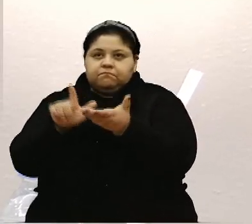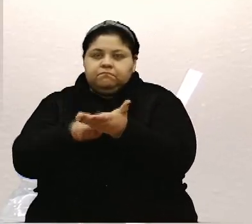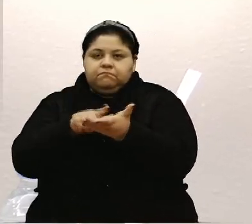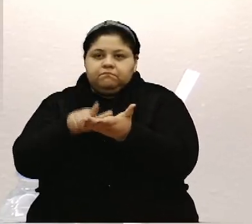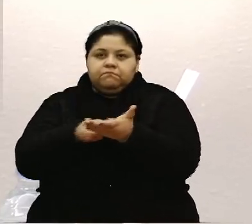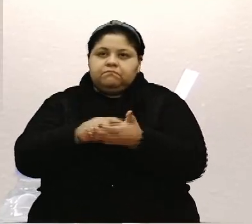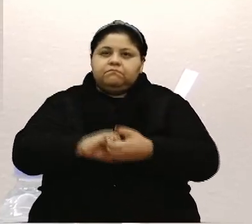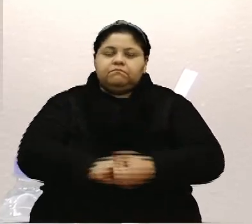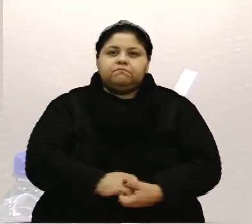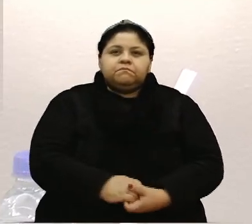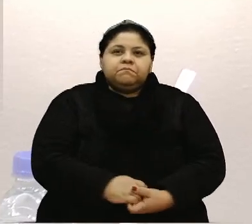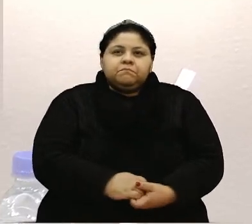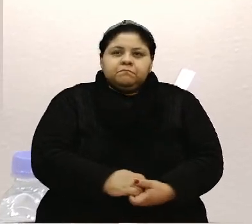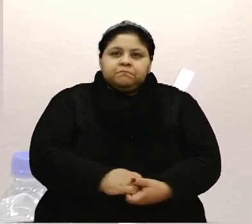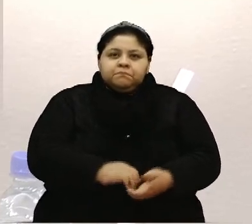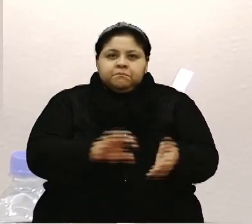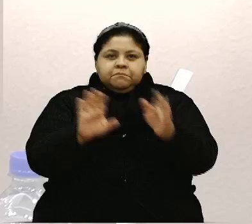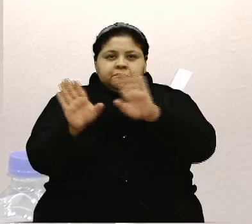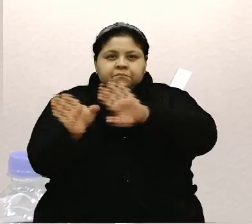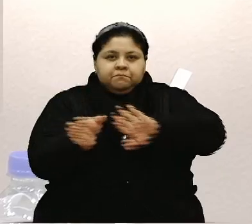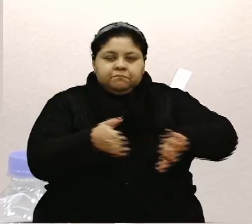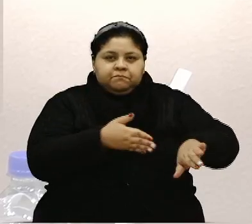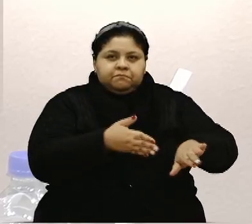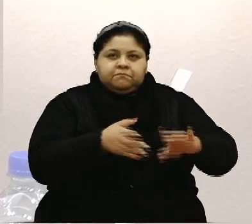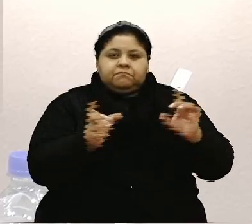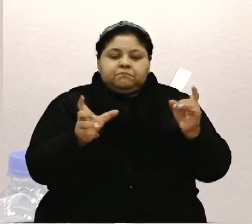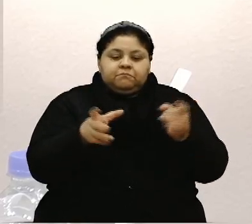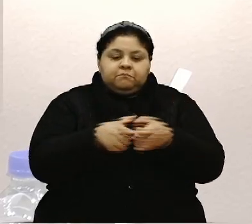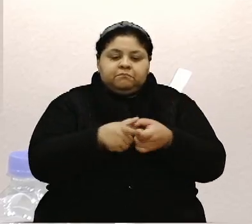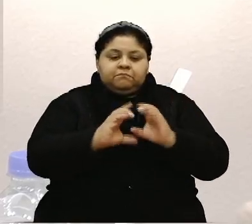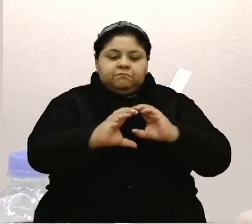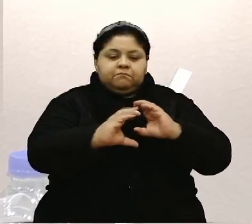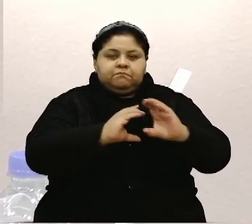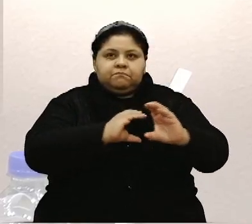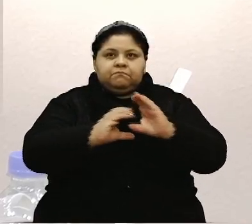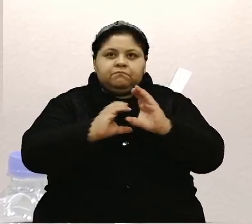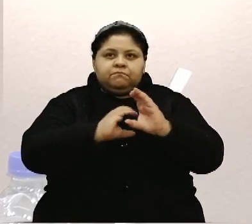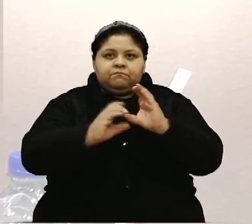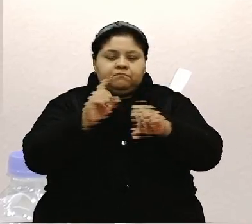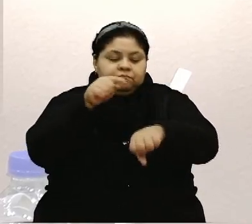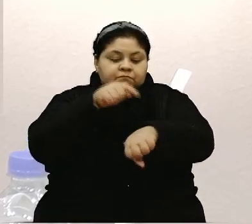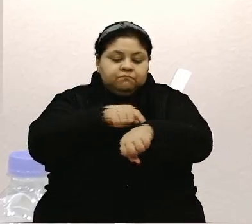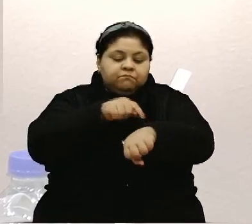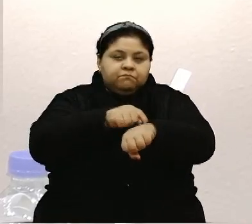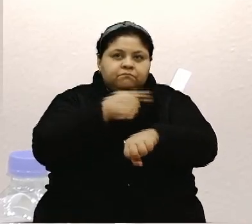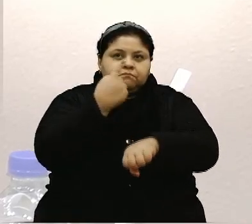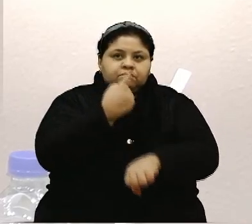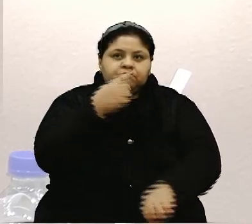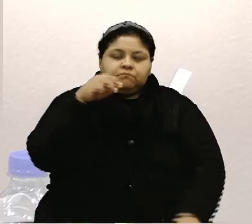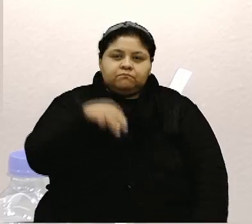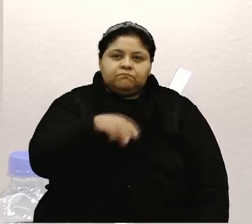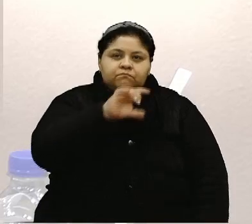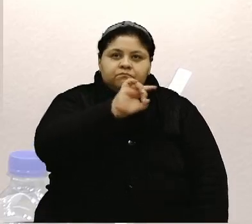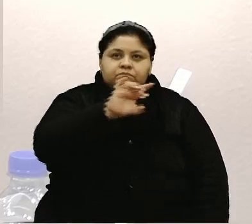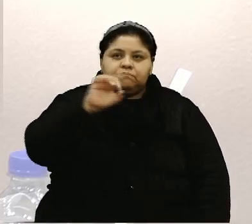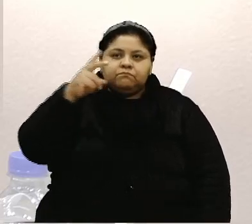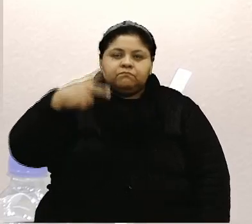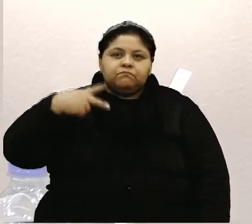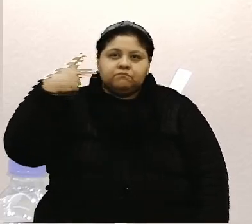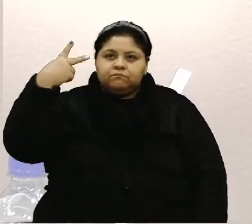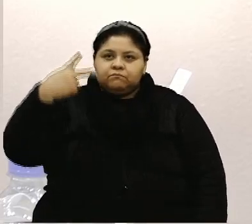presenças. Passemos ao espaço das pequenas comunicações, pelo tempo de um minuto por vereador inscrito,